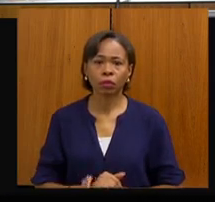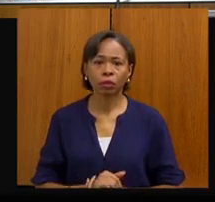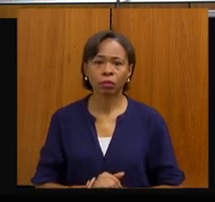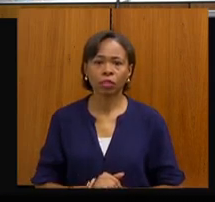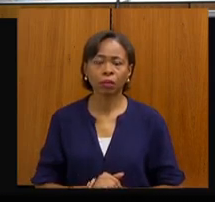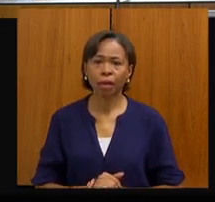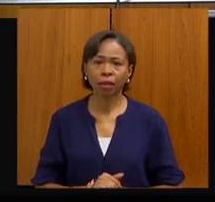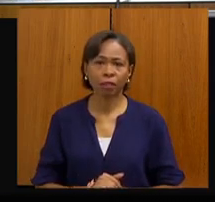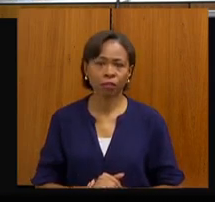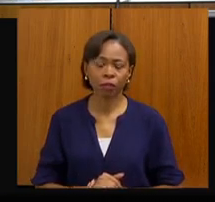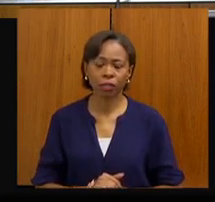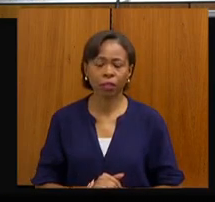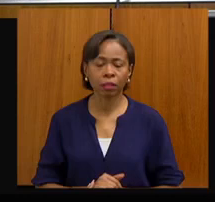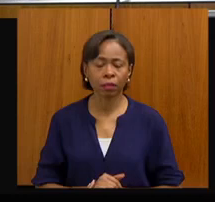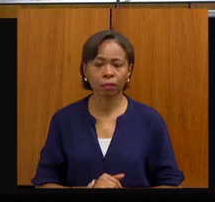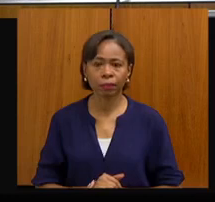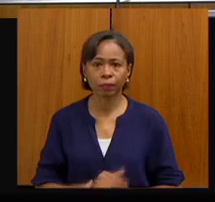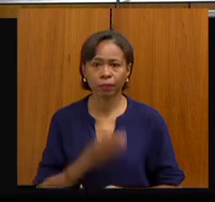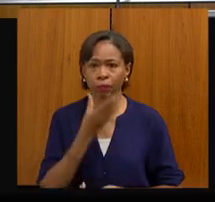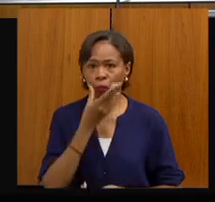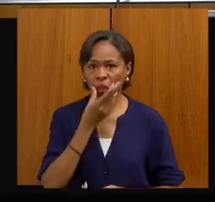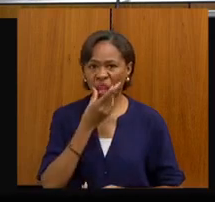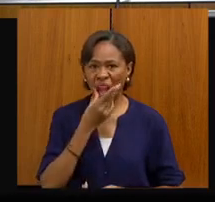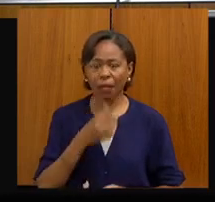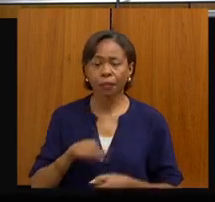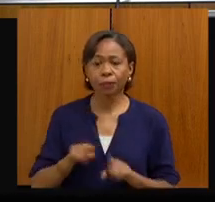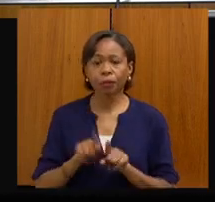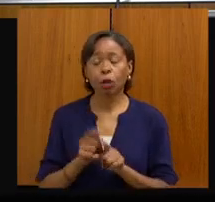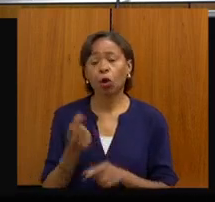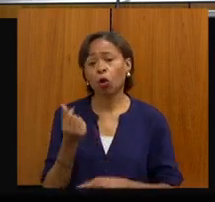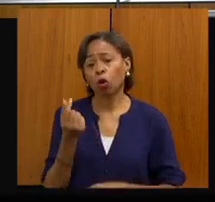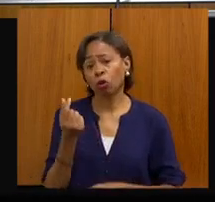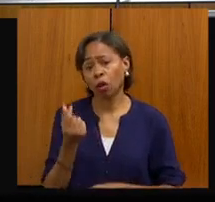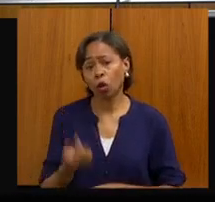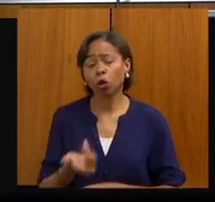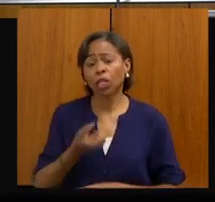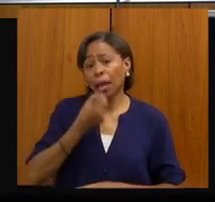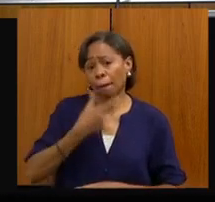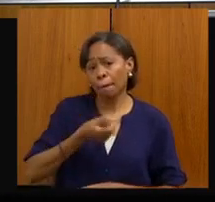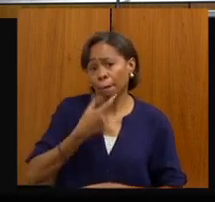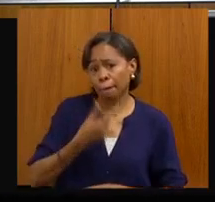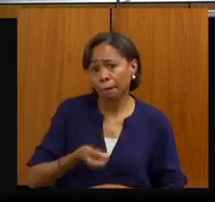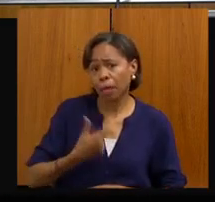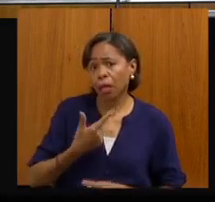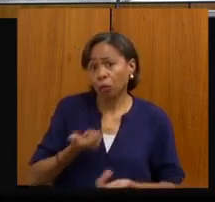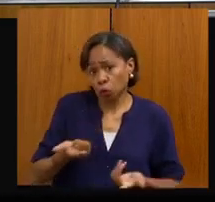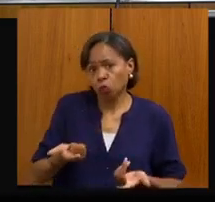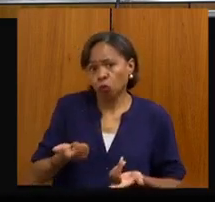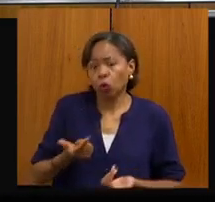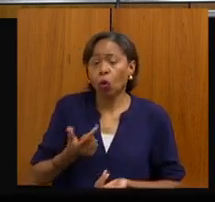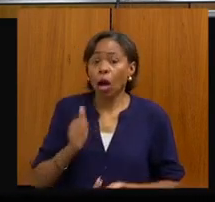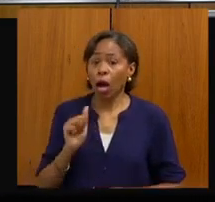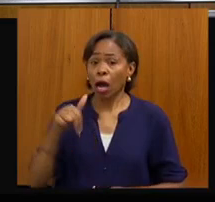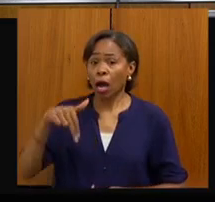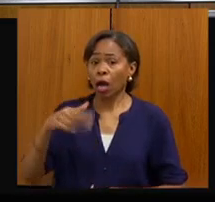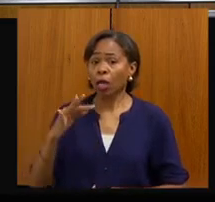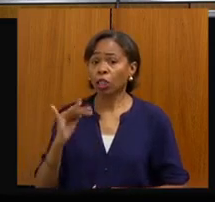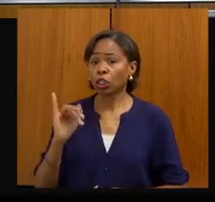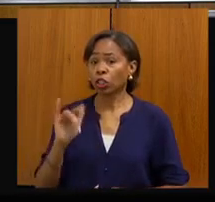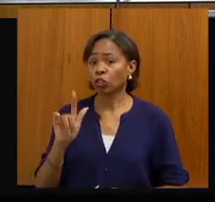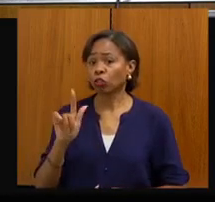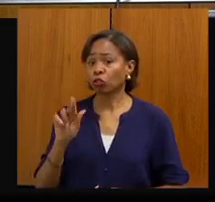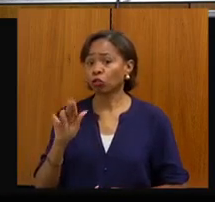o valor que a gente ressarce dos antifúngicos. Isso é importante porque a gente melhora aí as